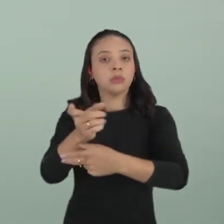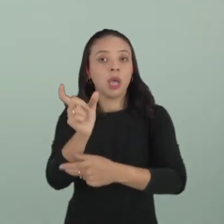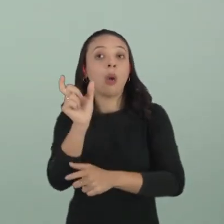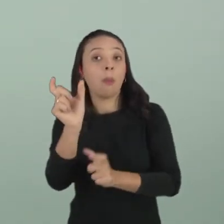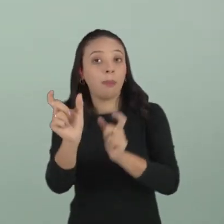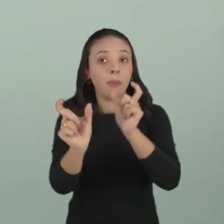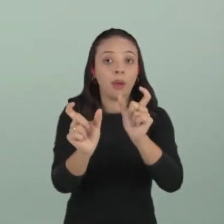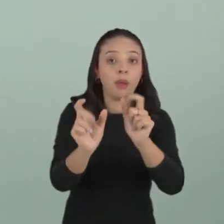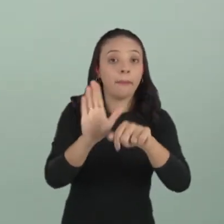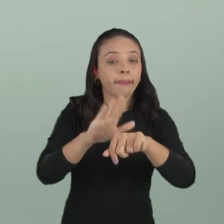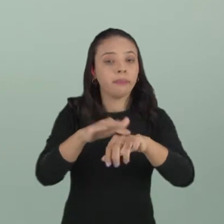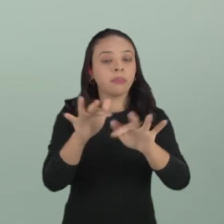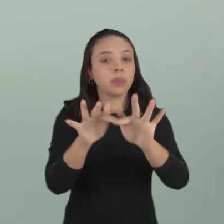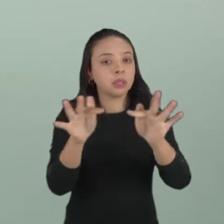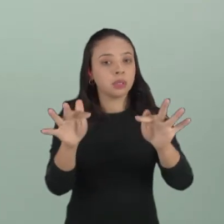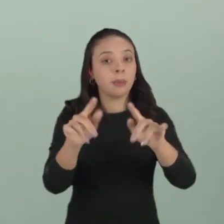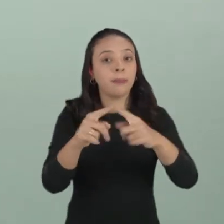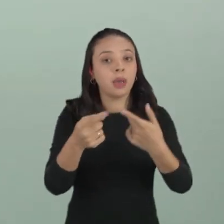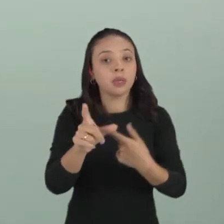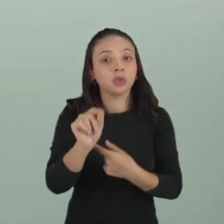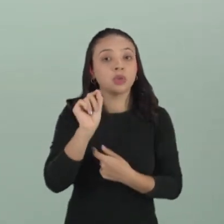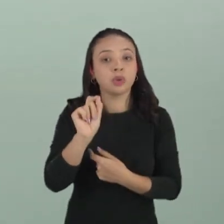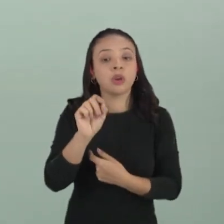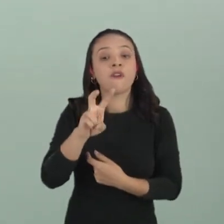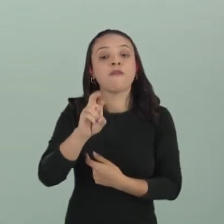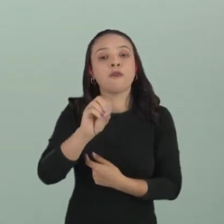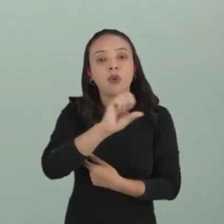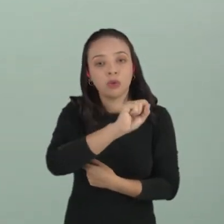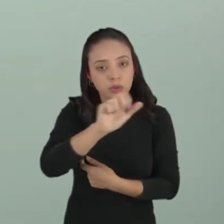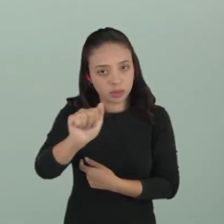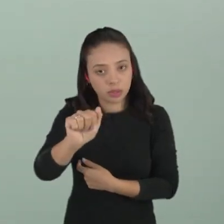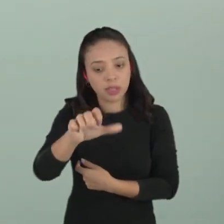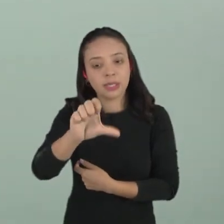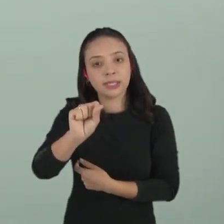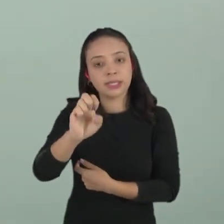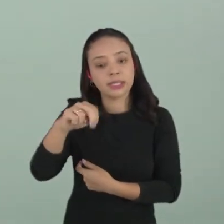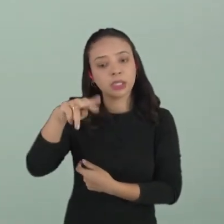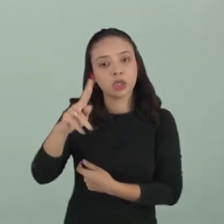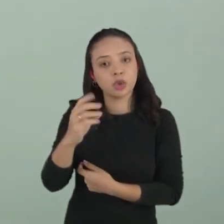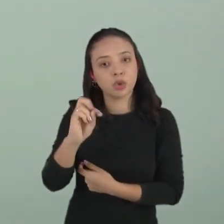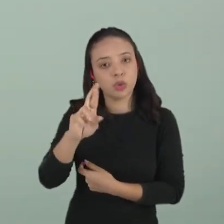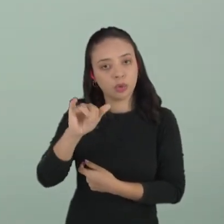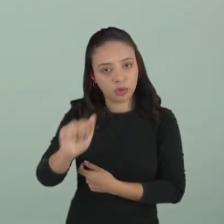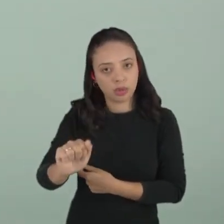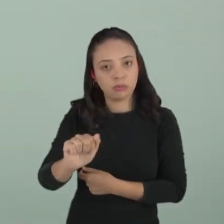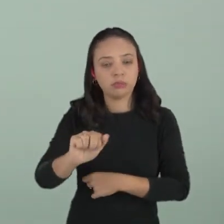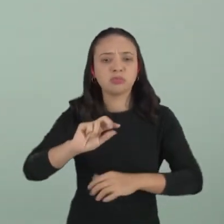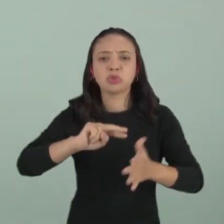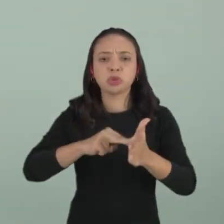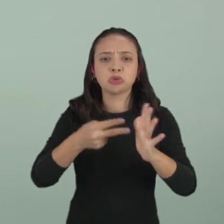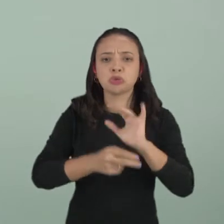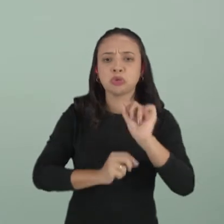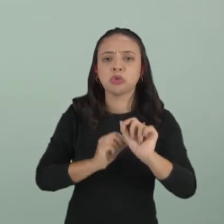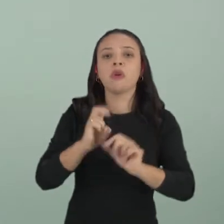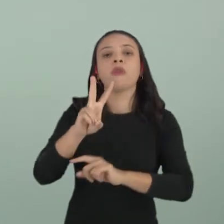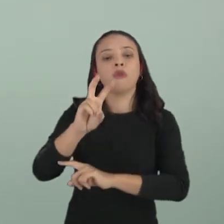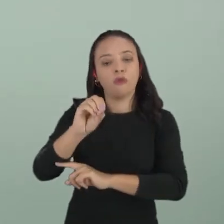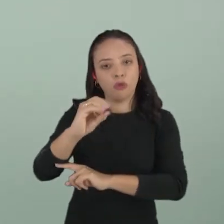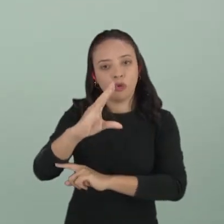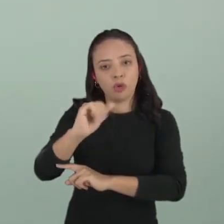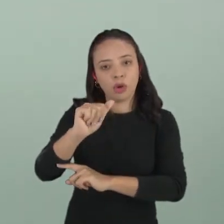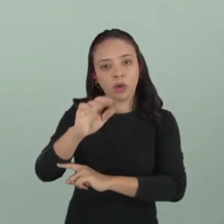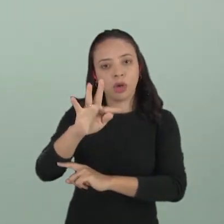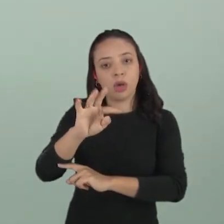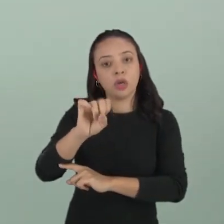uma expressão mais simples. Mas ela optou por vossa senhoria. É o que chamamos de vocativo.